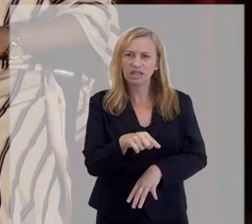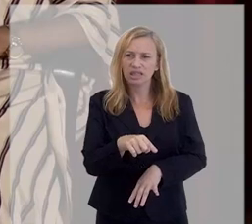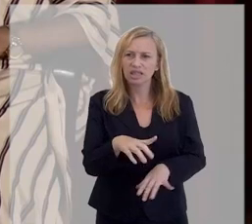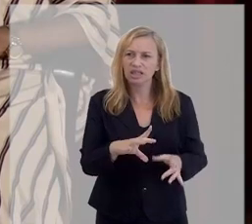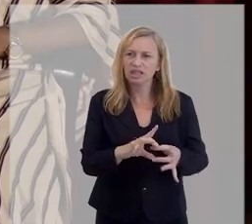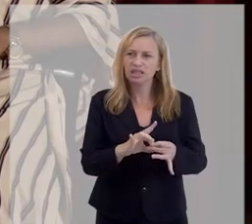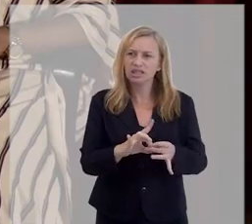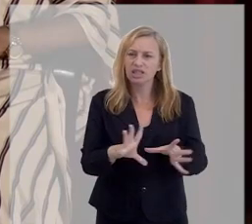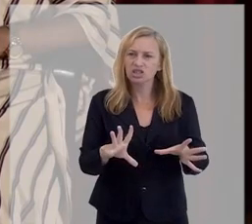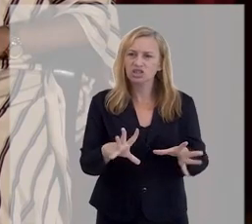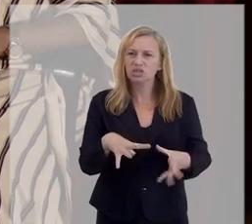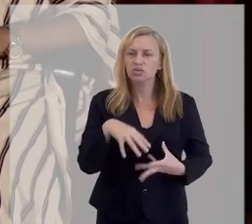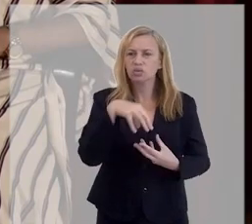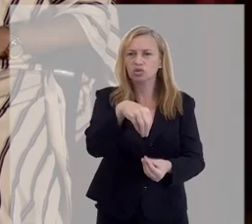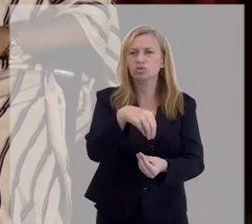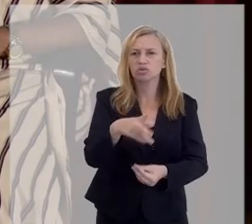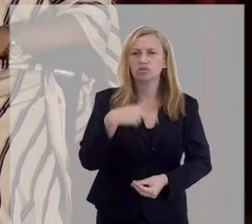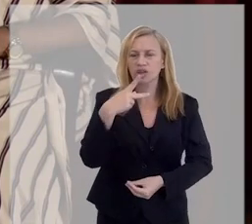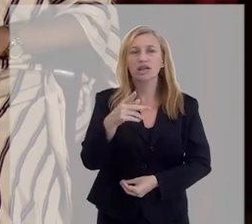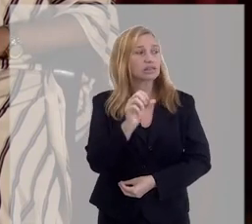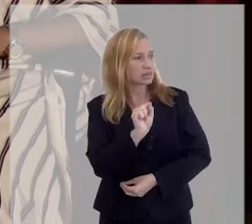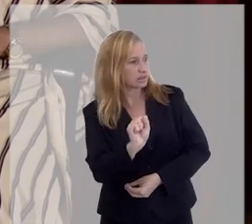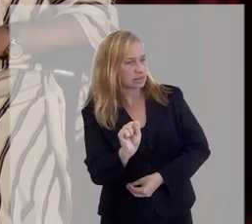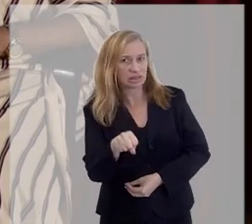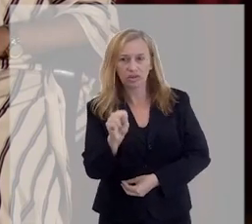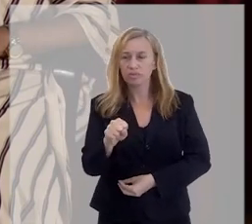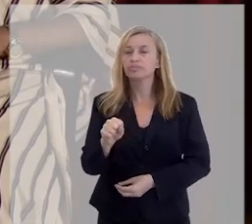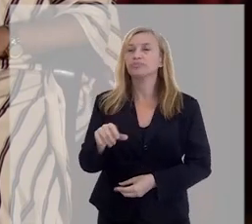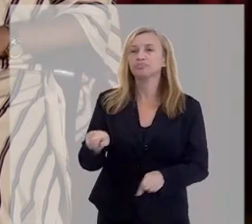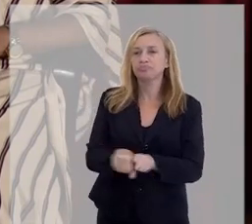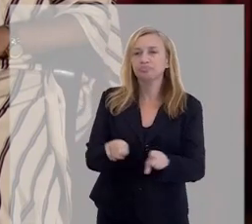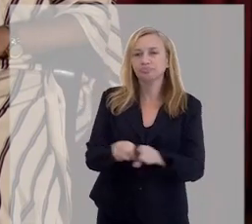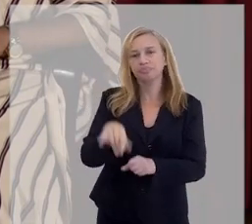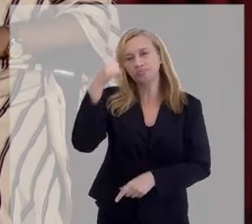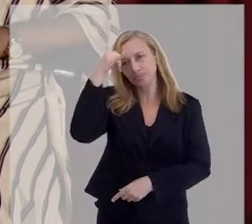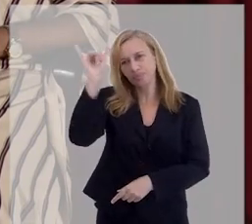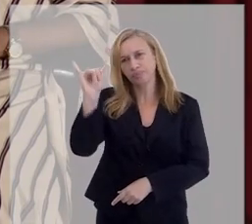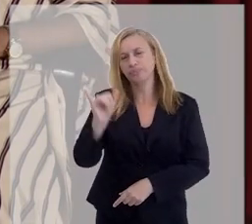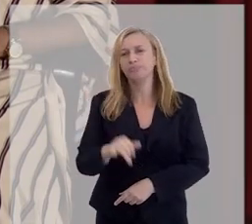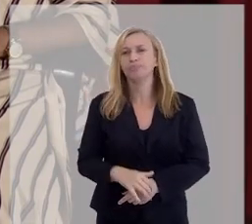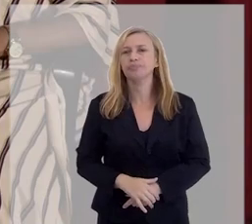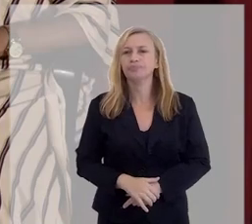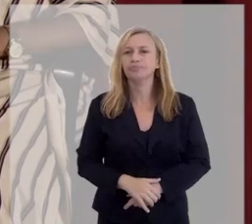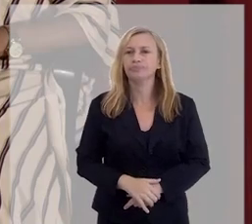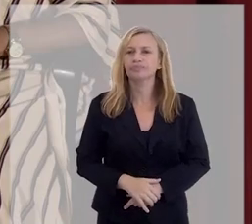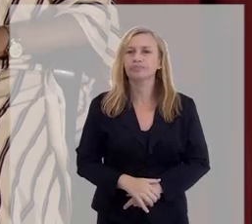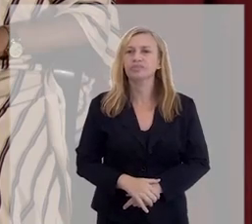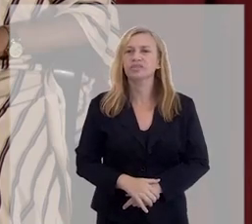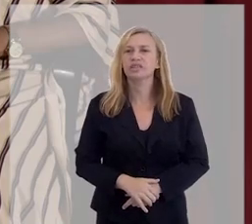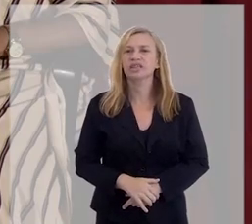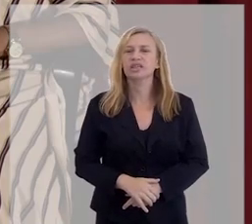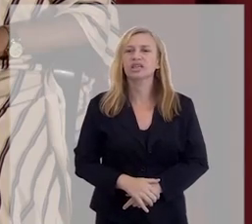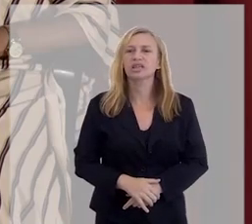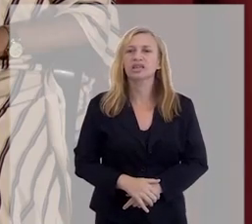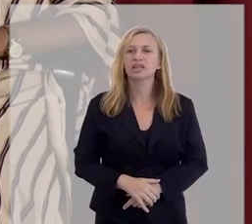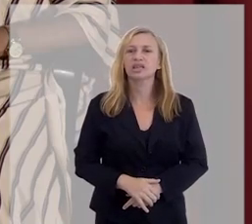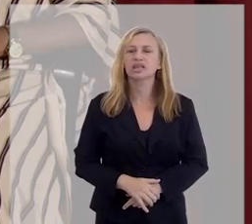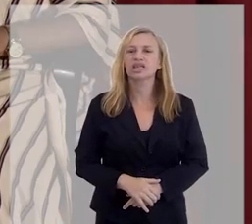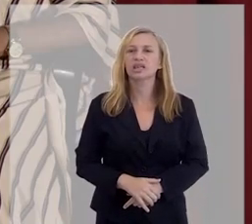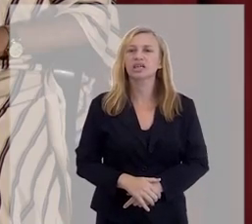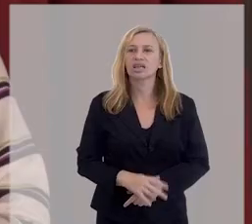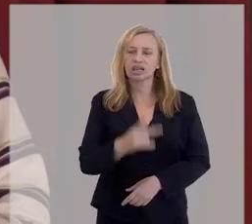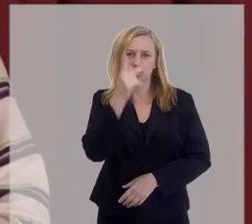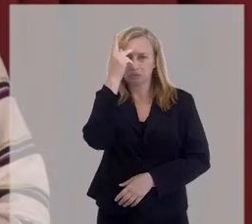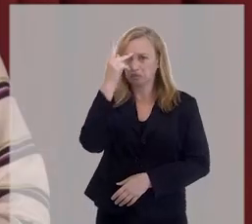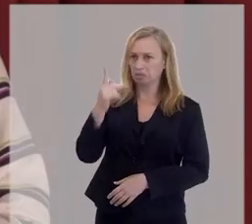transmitindo... Sem dúvida. ...aquela mensagem. Isso. E evita também exacerbação de vaidades,